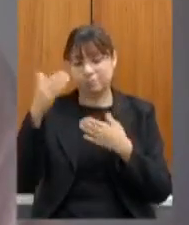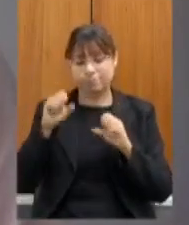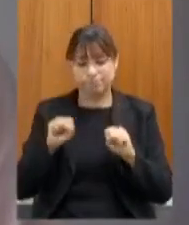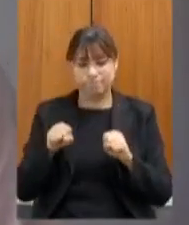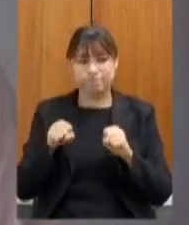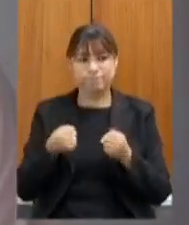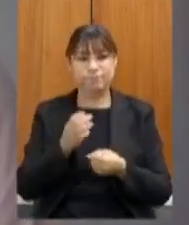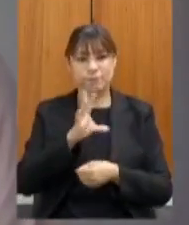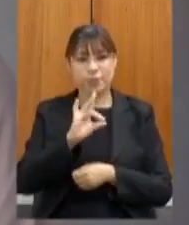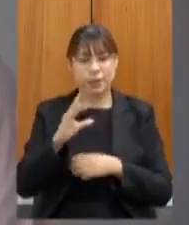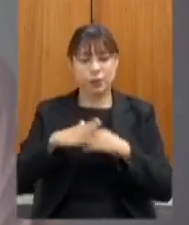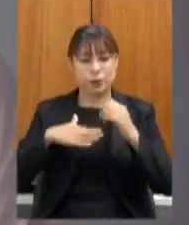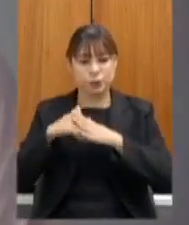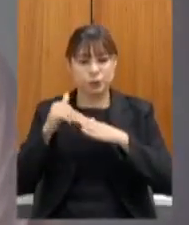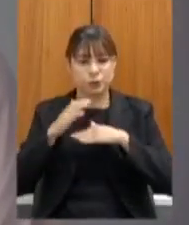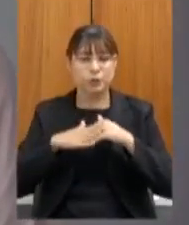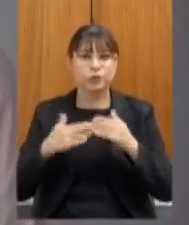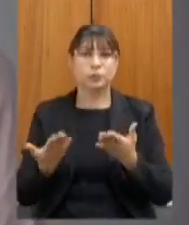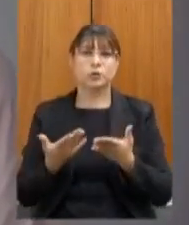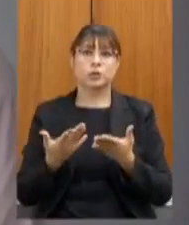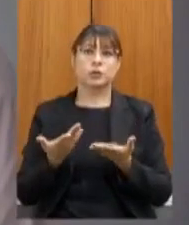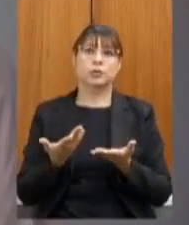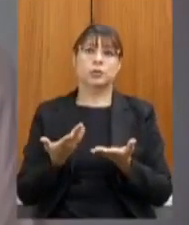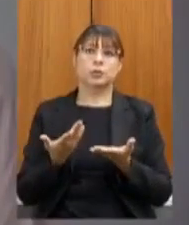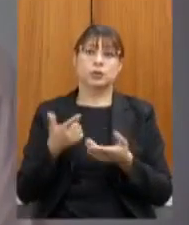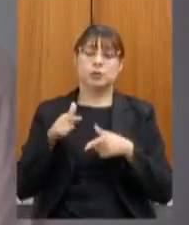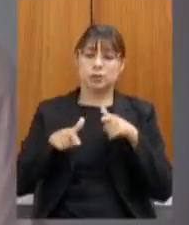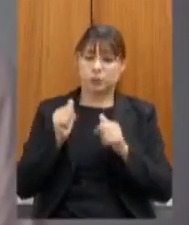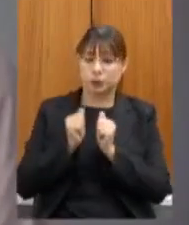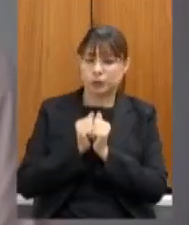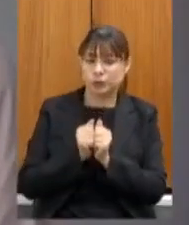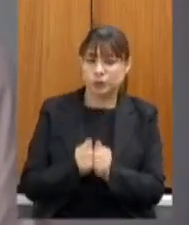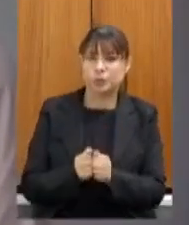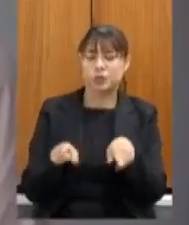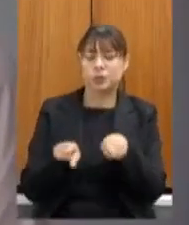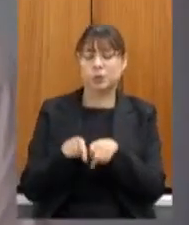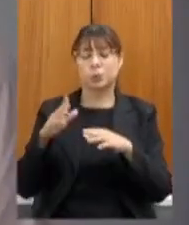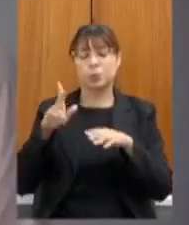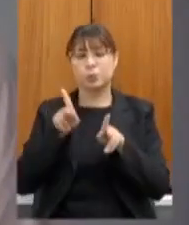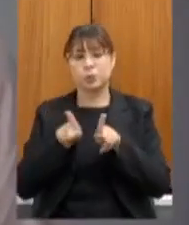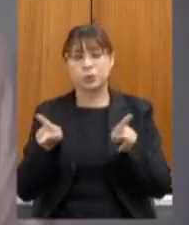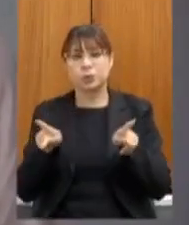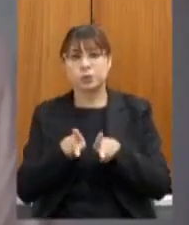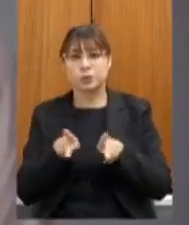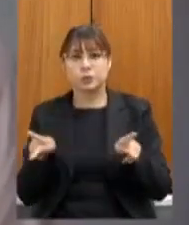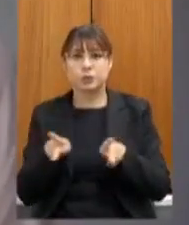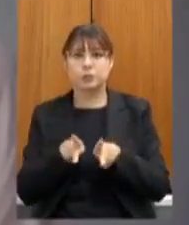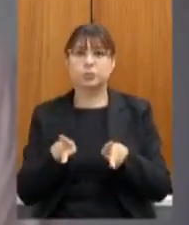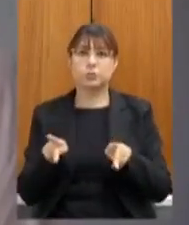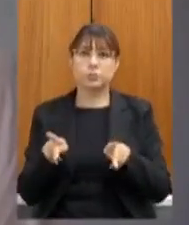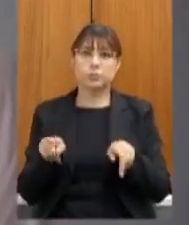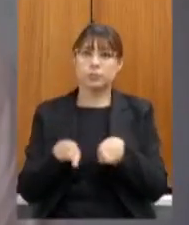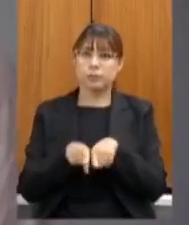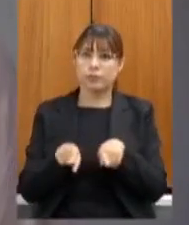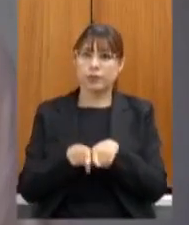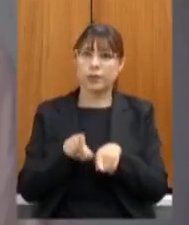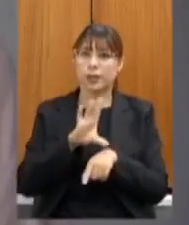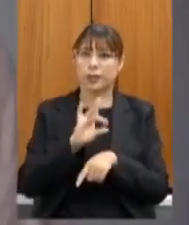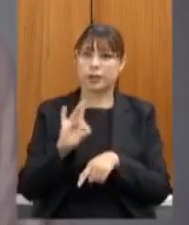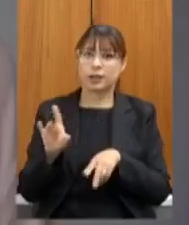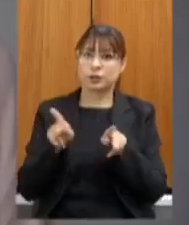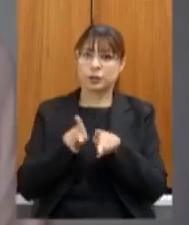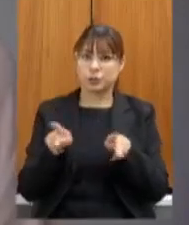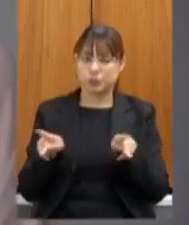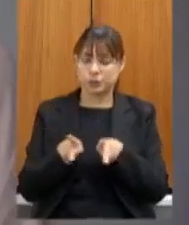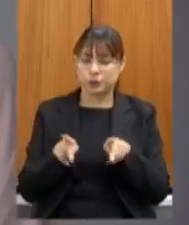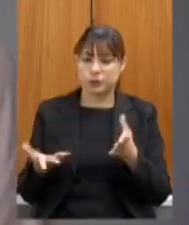de cada um dos técnicos que vem envolvidos nisso aos professores a superação de cada um dos professores dessa